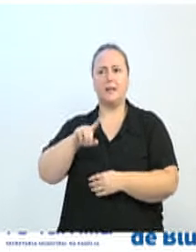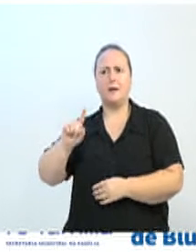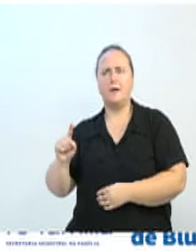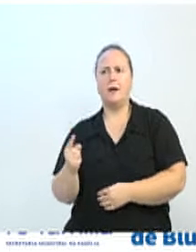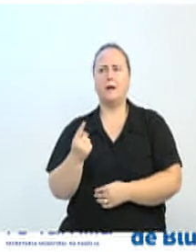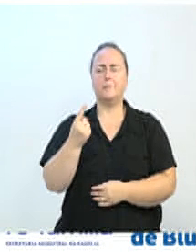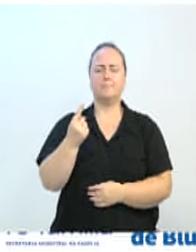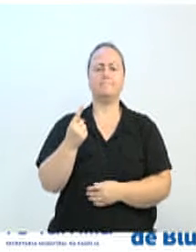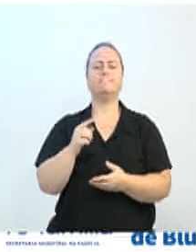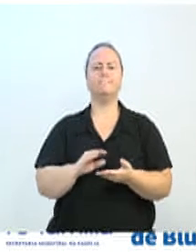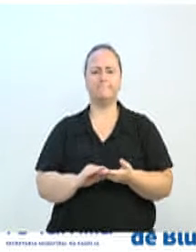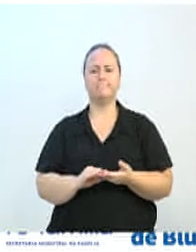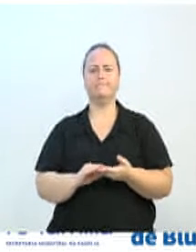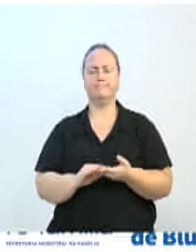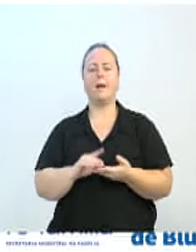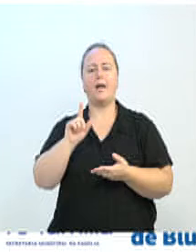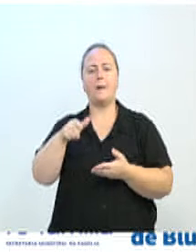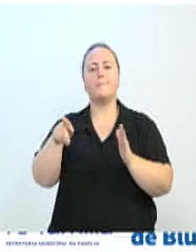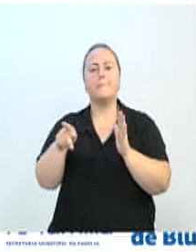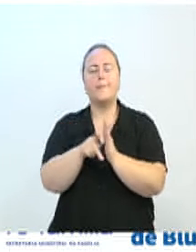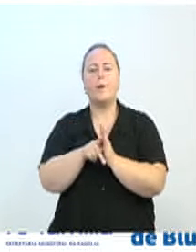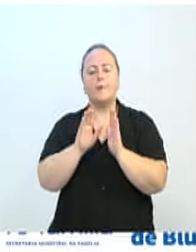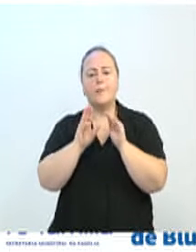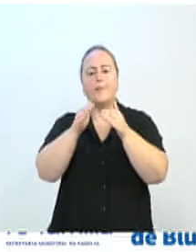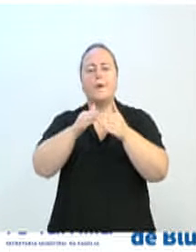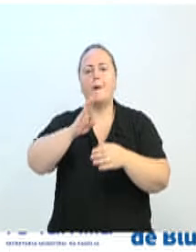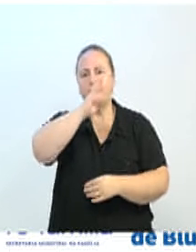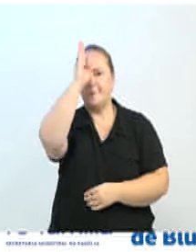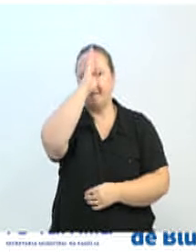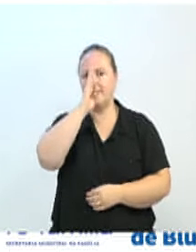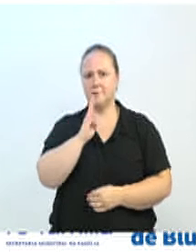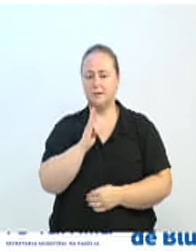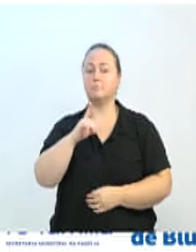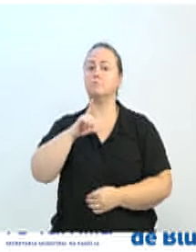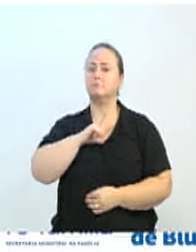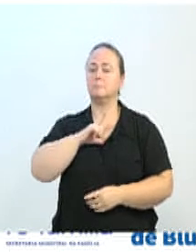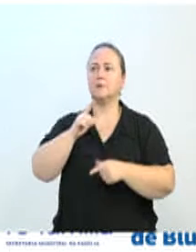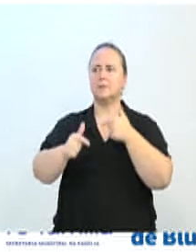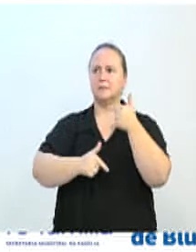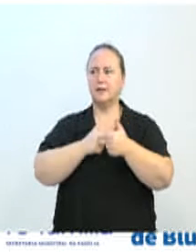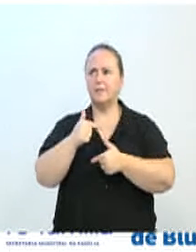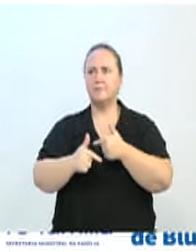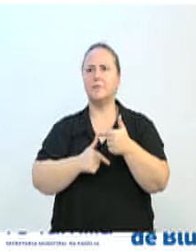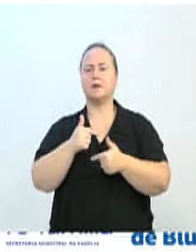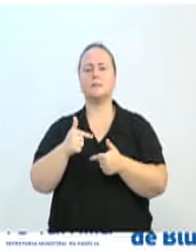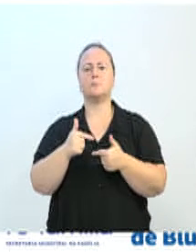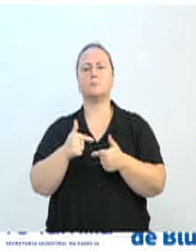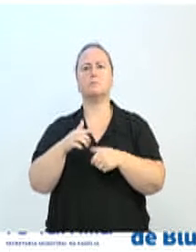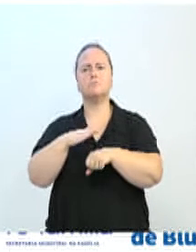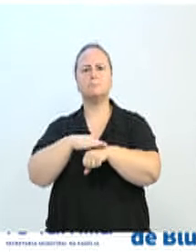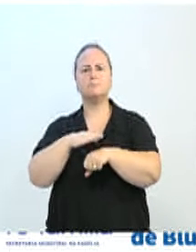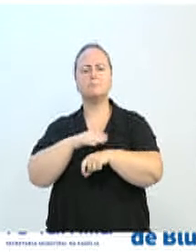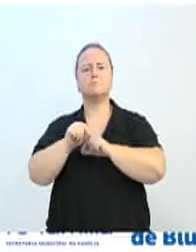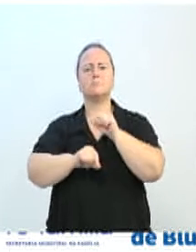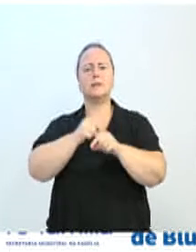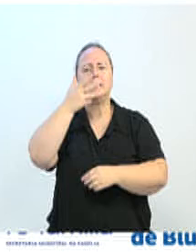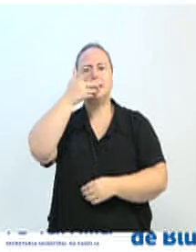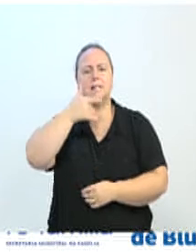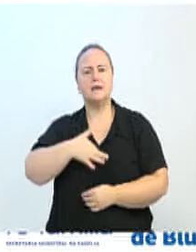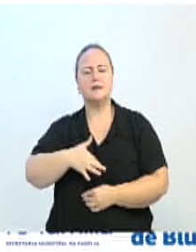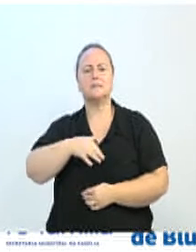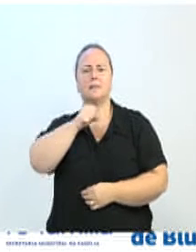específica do segmento no Brasil, oferecendo serviços e atividades para crianças, adolescentes, idosos e clubes de mães.